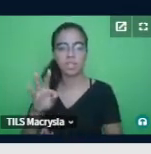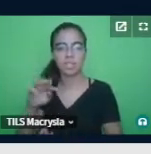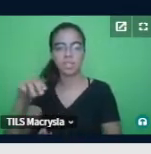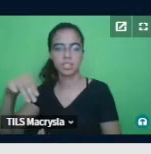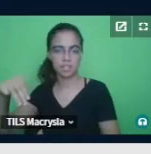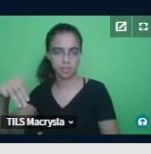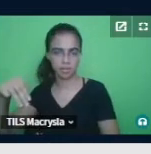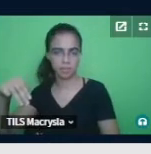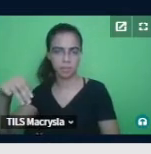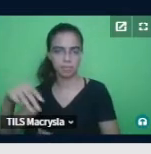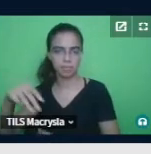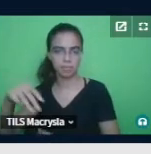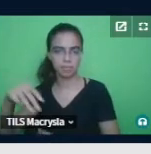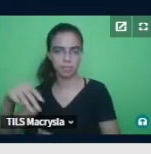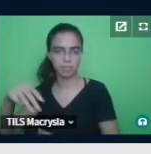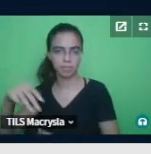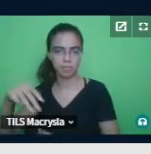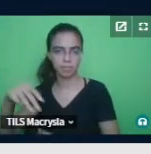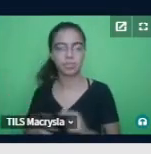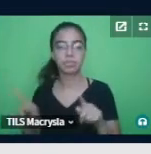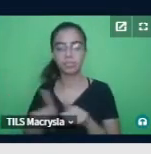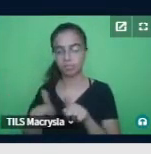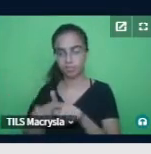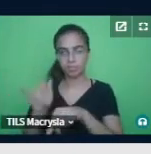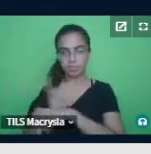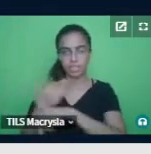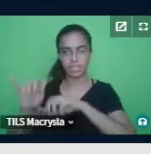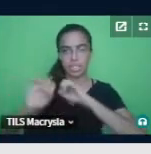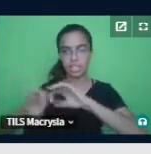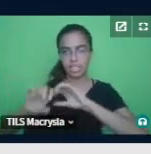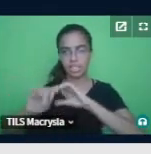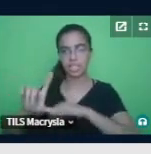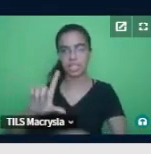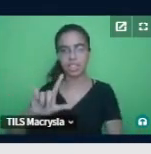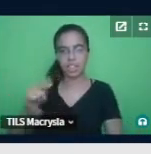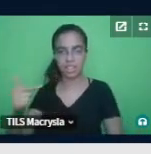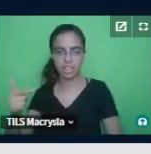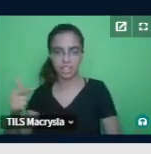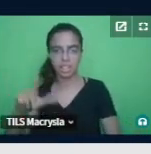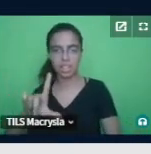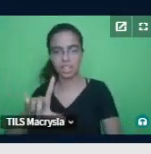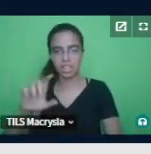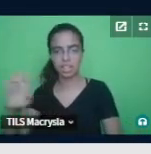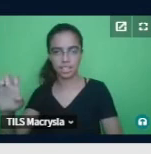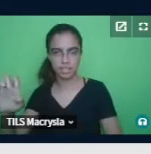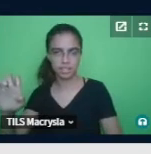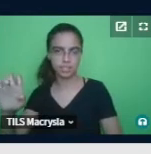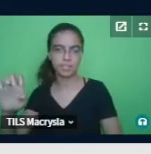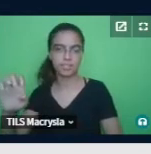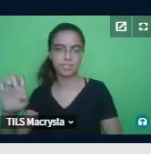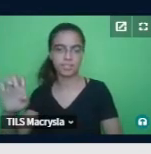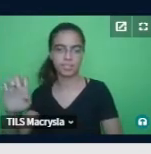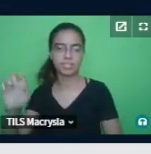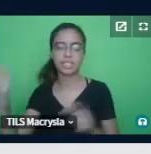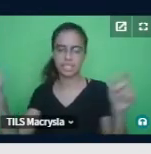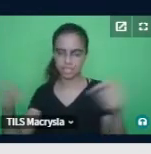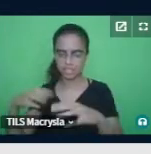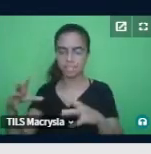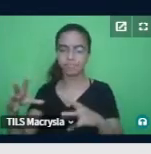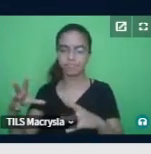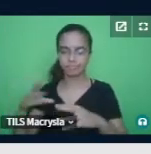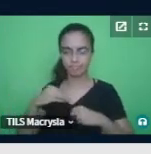executiva. As estratégias de ensino de línguas estrangeiras que podem ser benéficas para aprendiz, foram